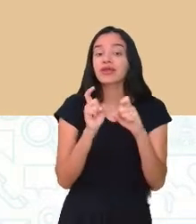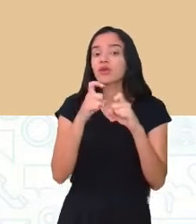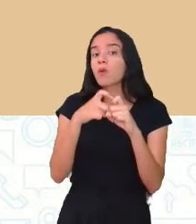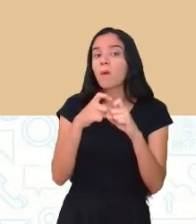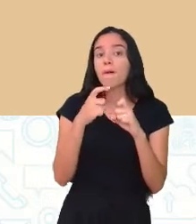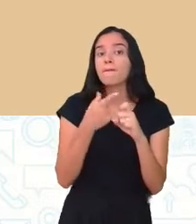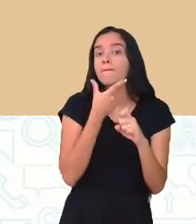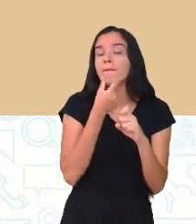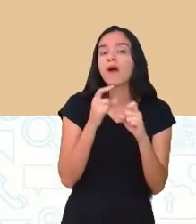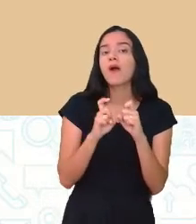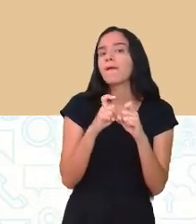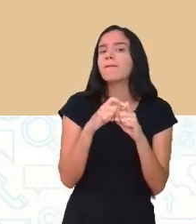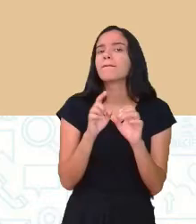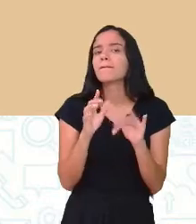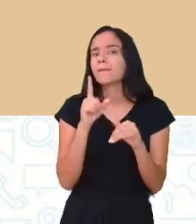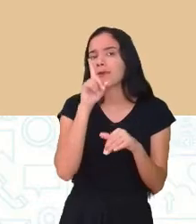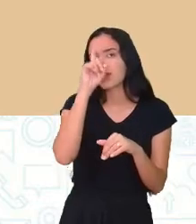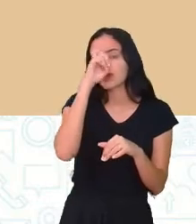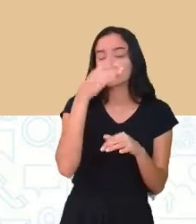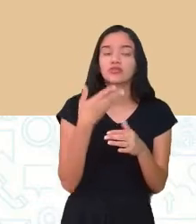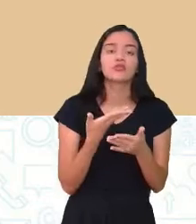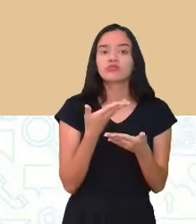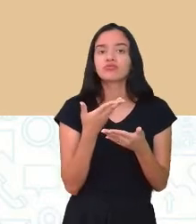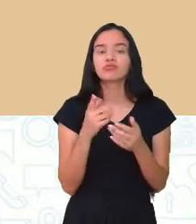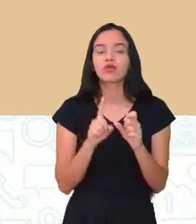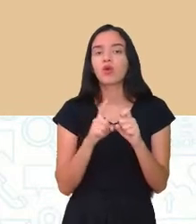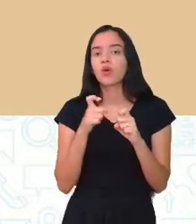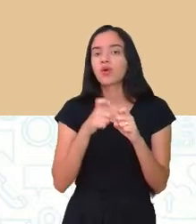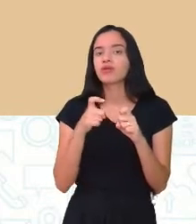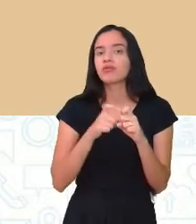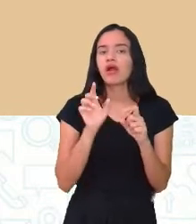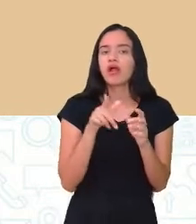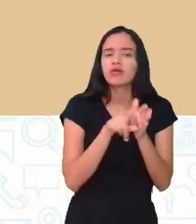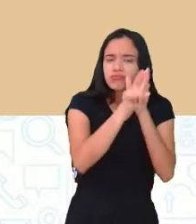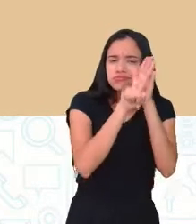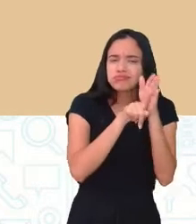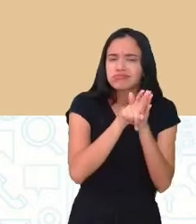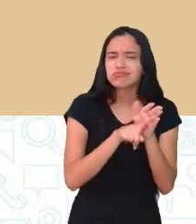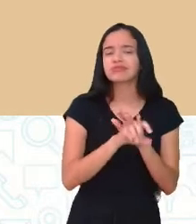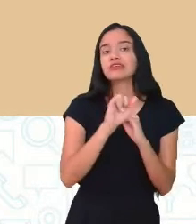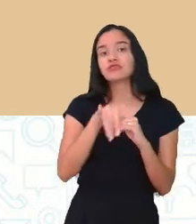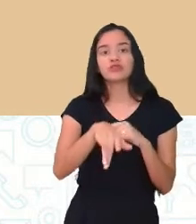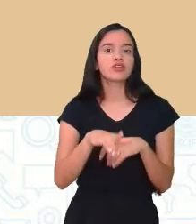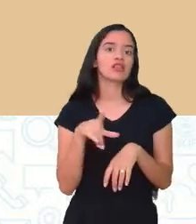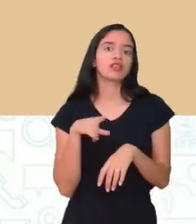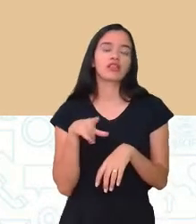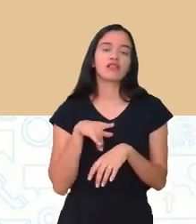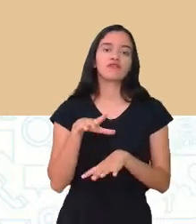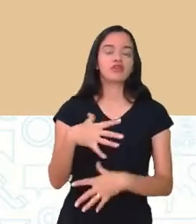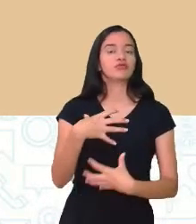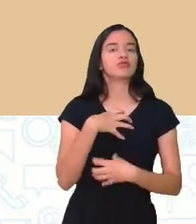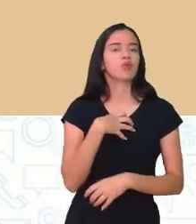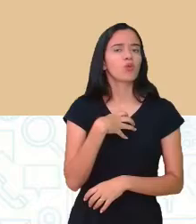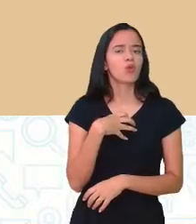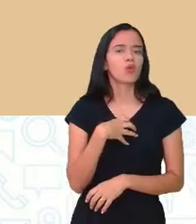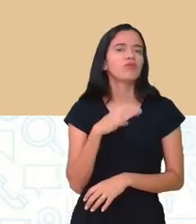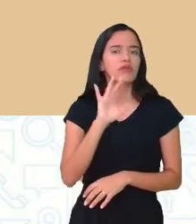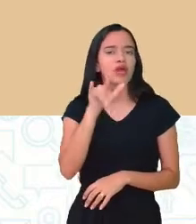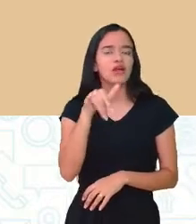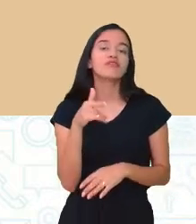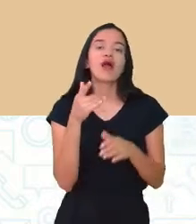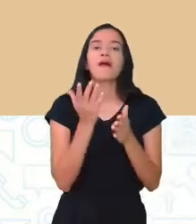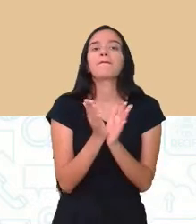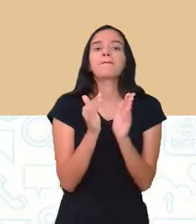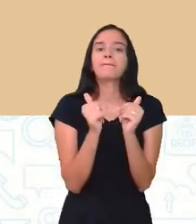que você está com infecção sexualmente transmissível, se você estiver com algum daqueles sintomas? Então, ele vai pedir